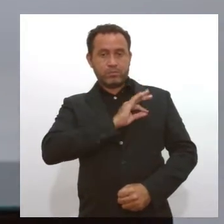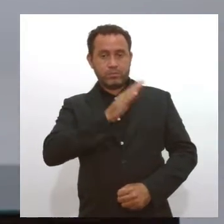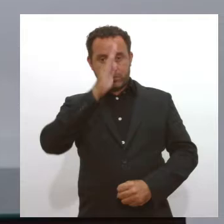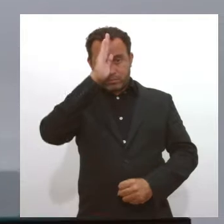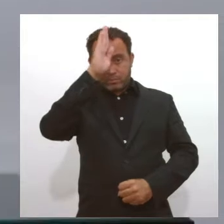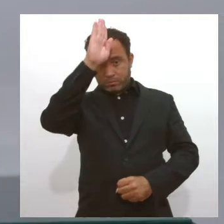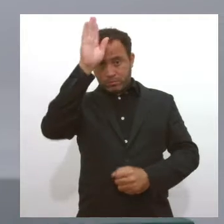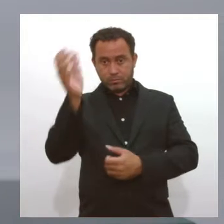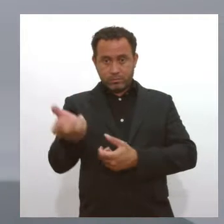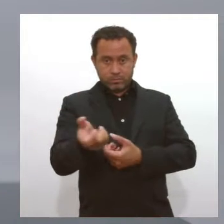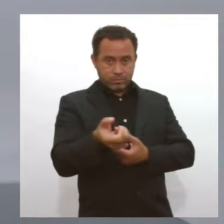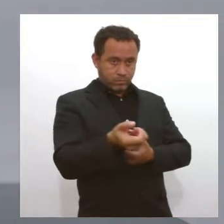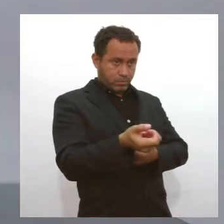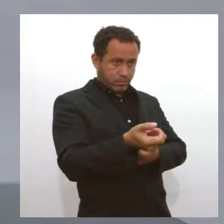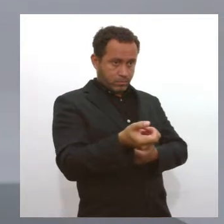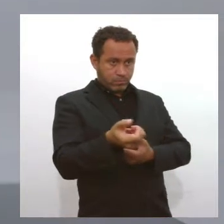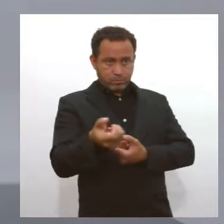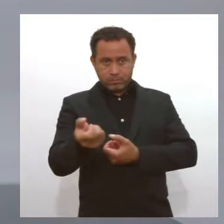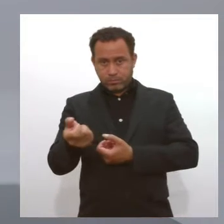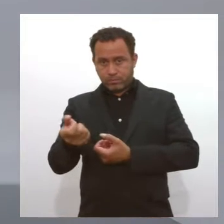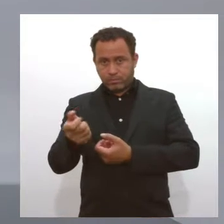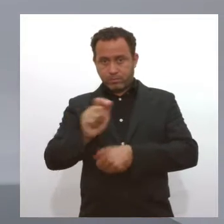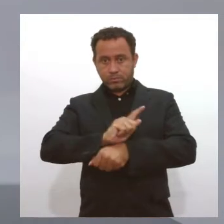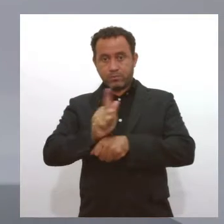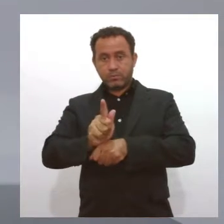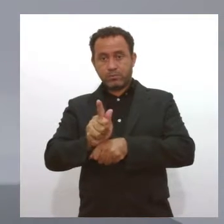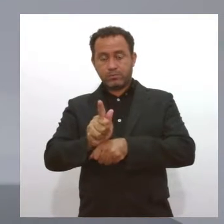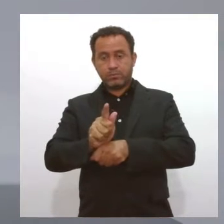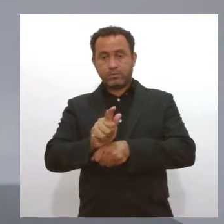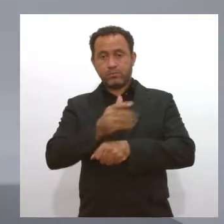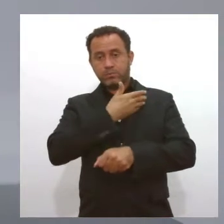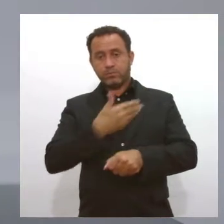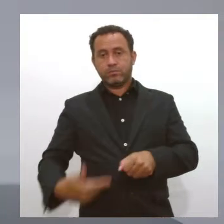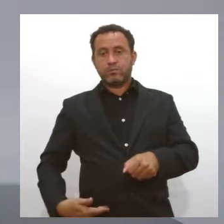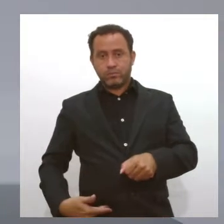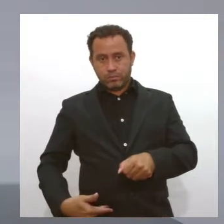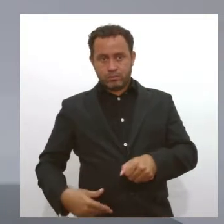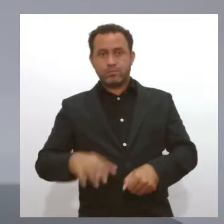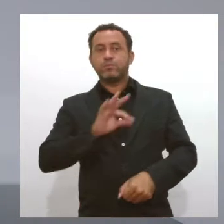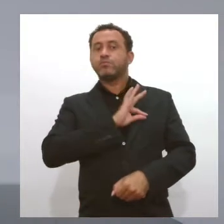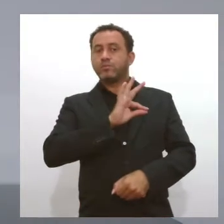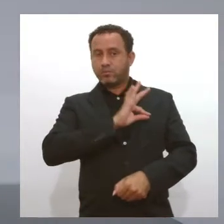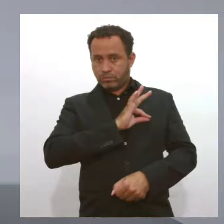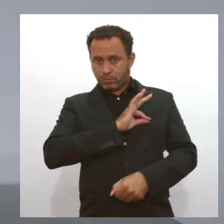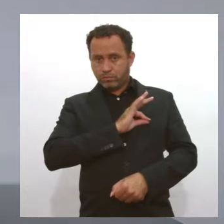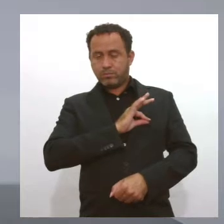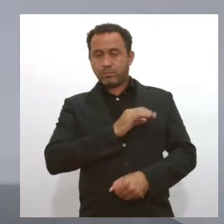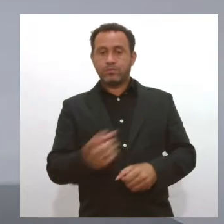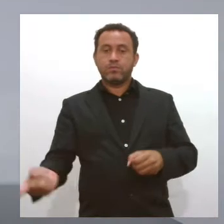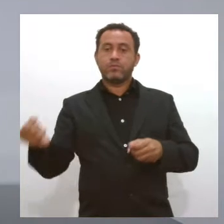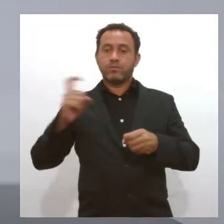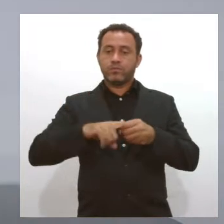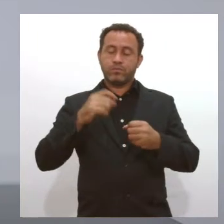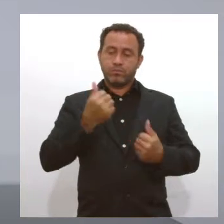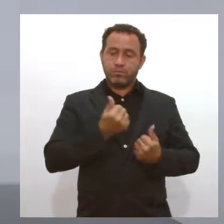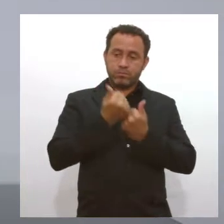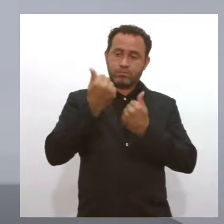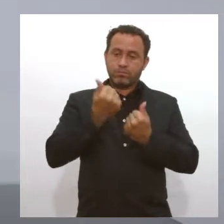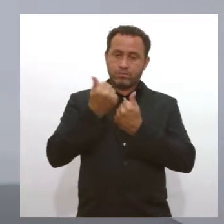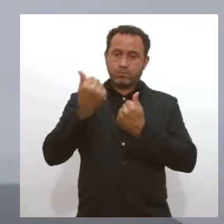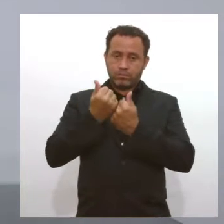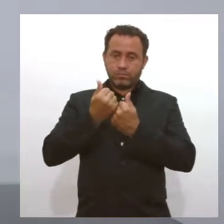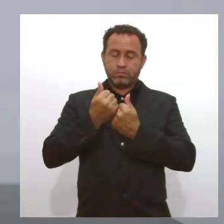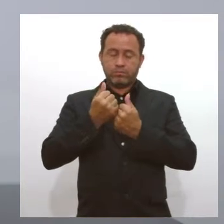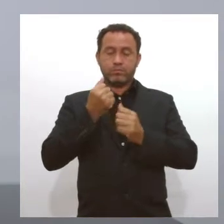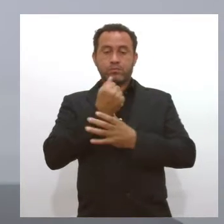bombeiros e também gestores públicos. Estes militares e policiais civis vão reforçar a segurança pública em